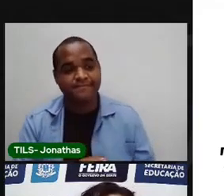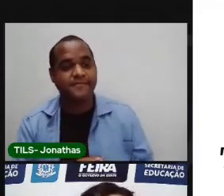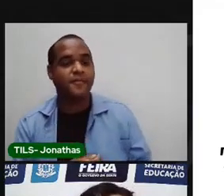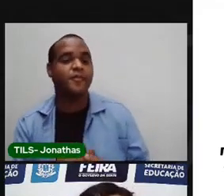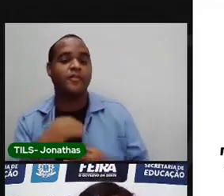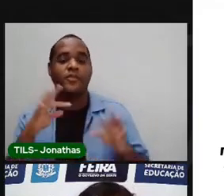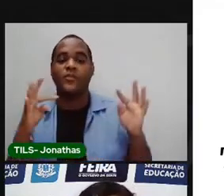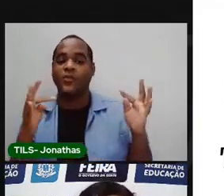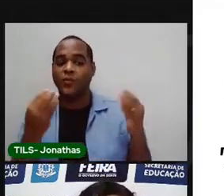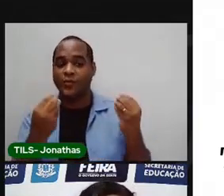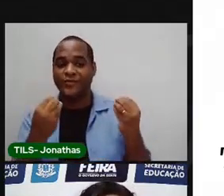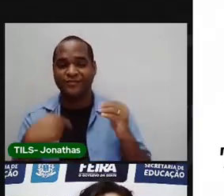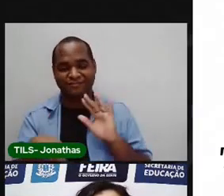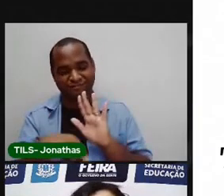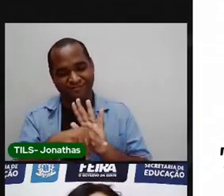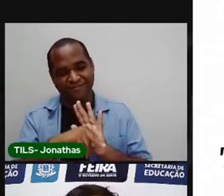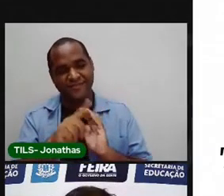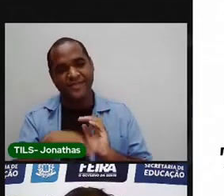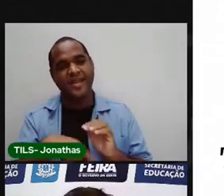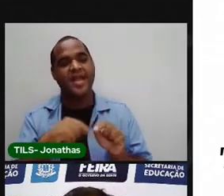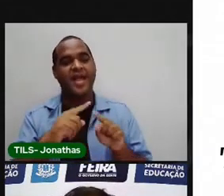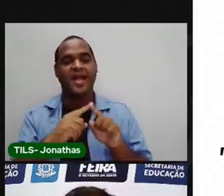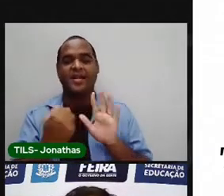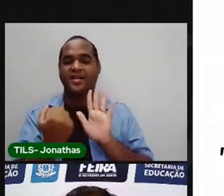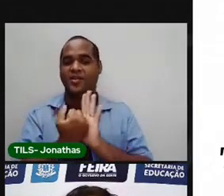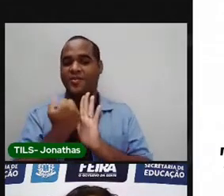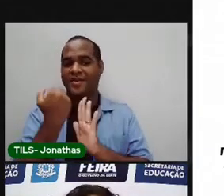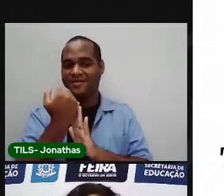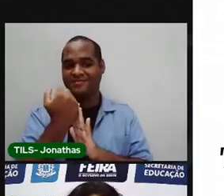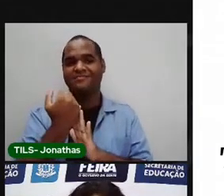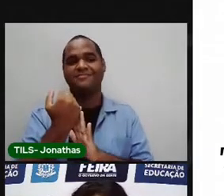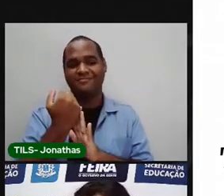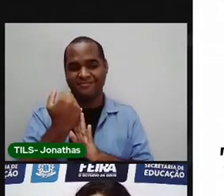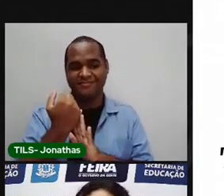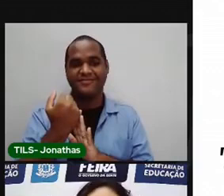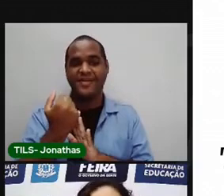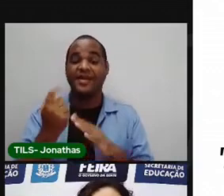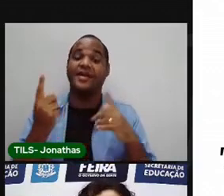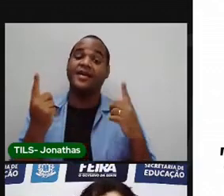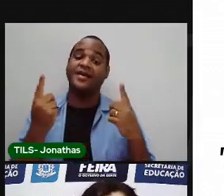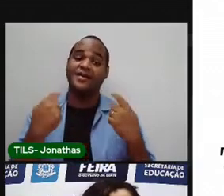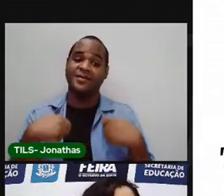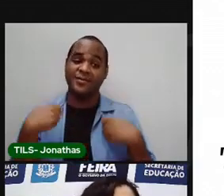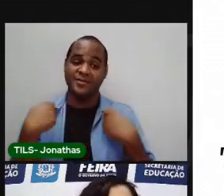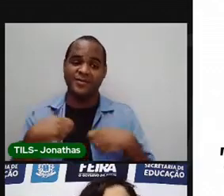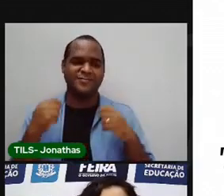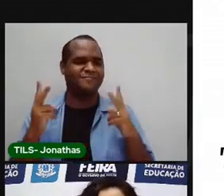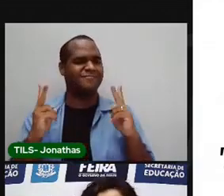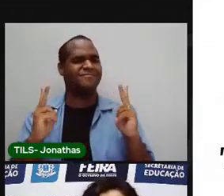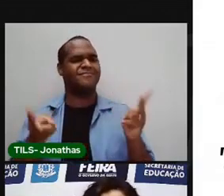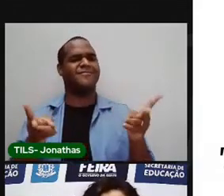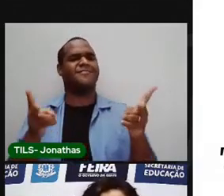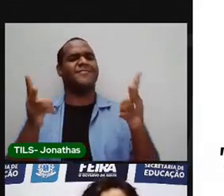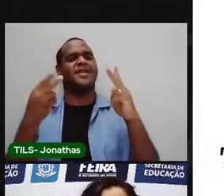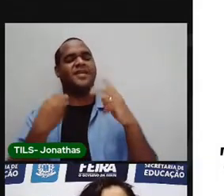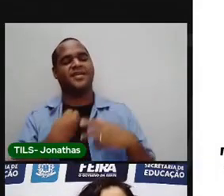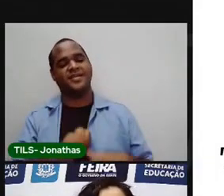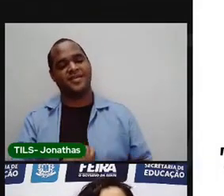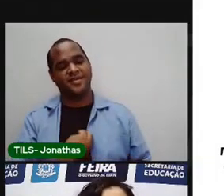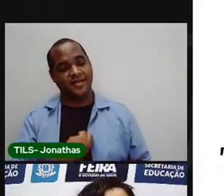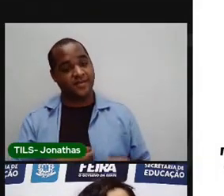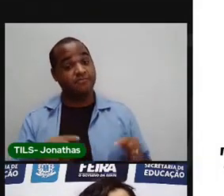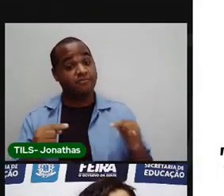Tudo da gente está nesse documento. E a gente carrega ele por muito tempo na nossa vida.